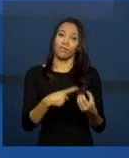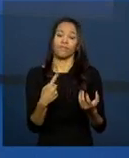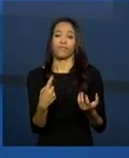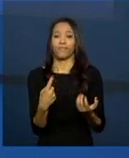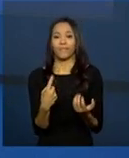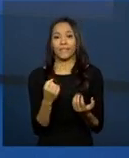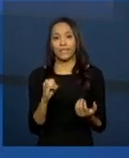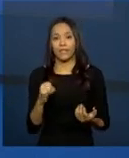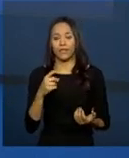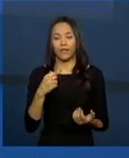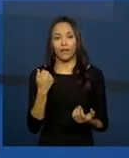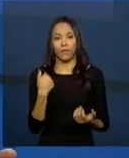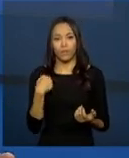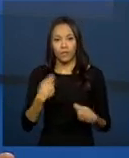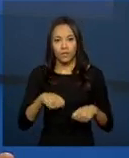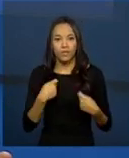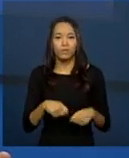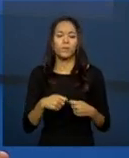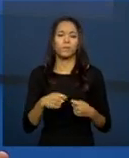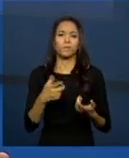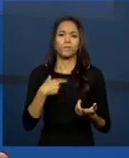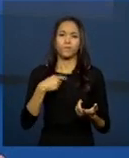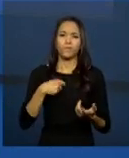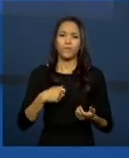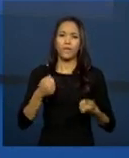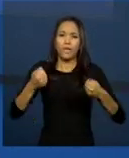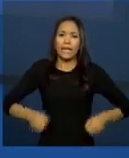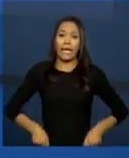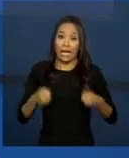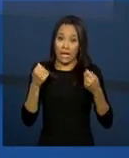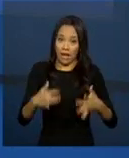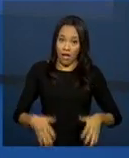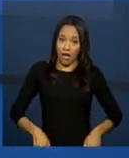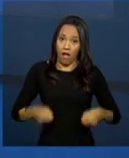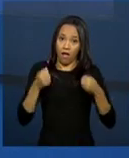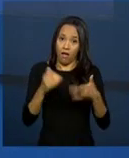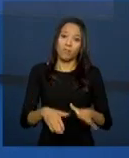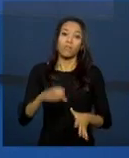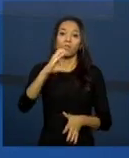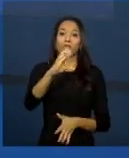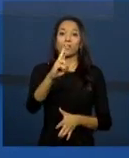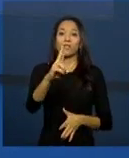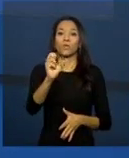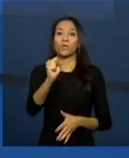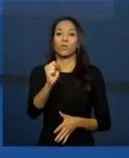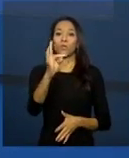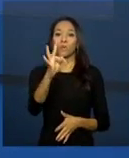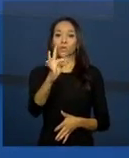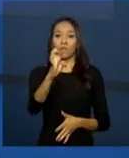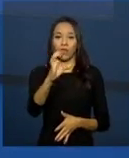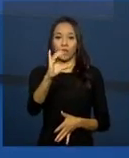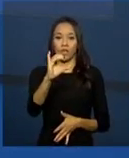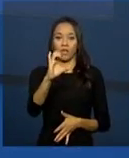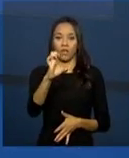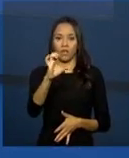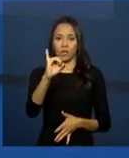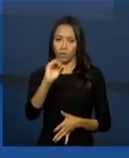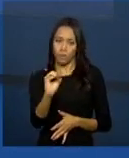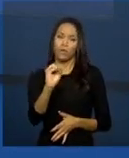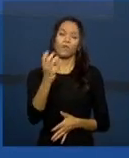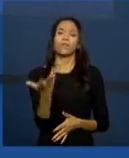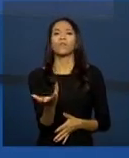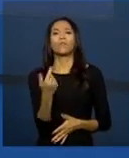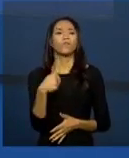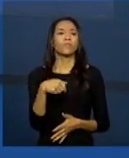despesas de custeio com esse recurso do MDS, então, vamos tentar priorizar os recursos do município para o gasto com